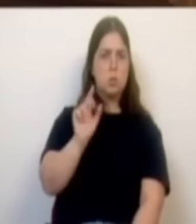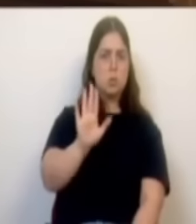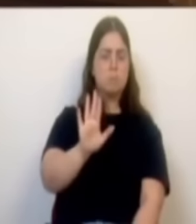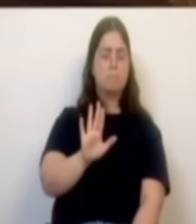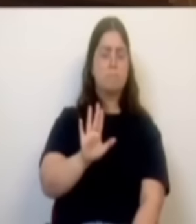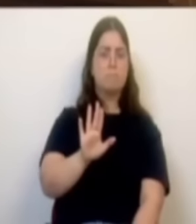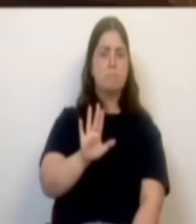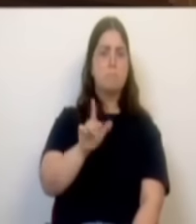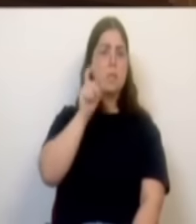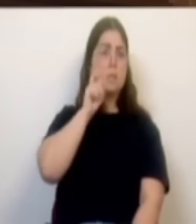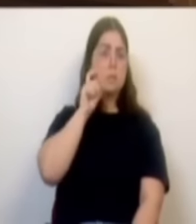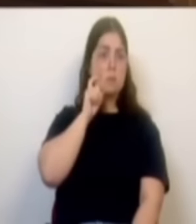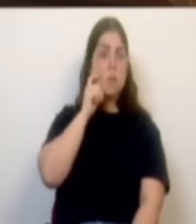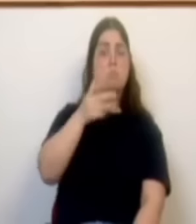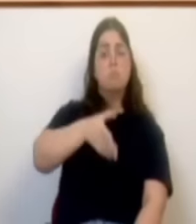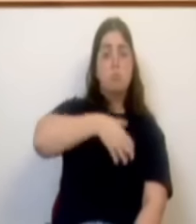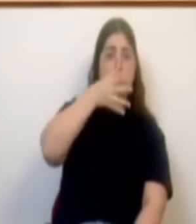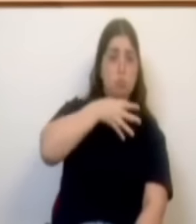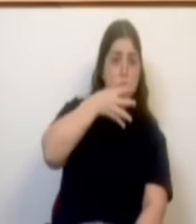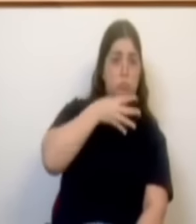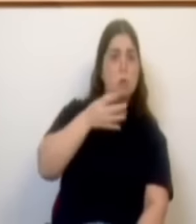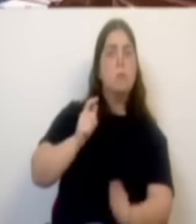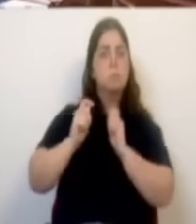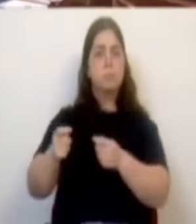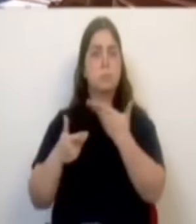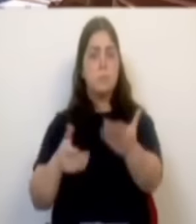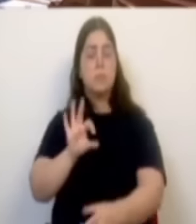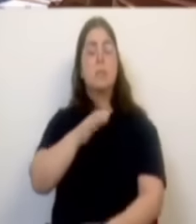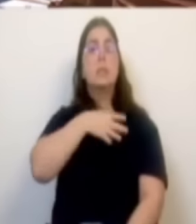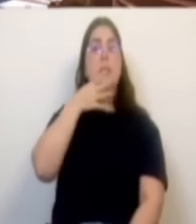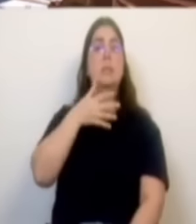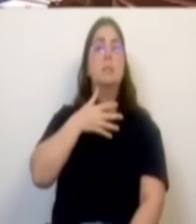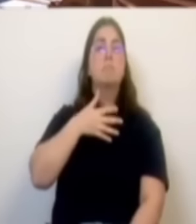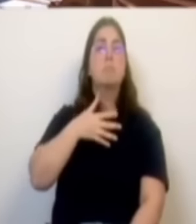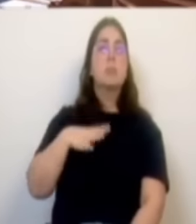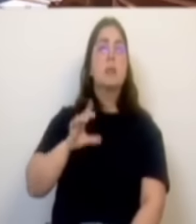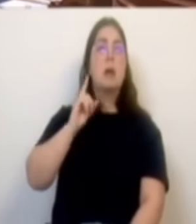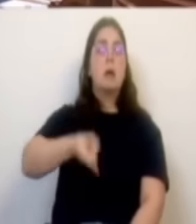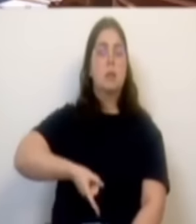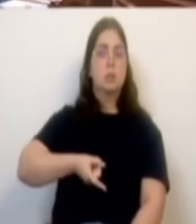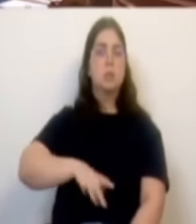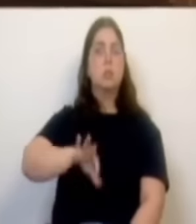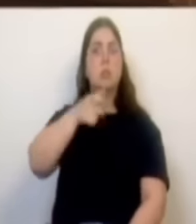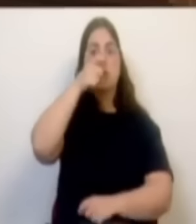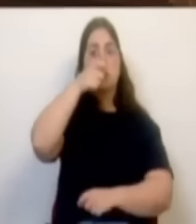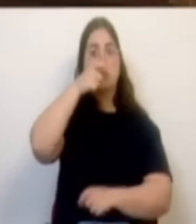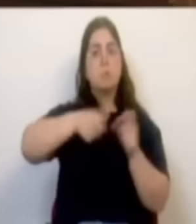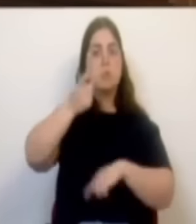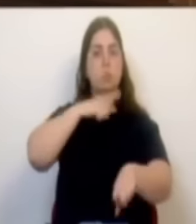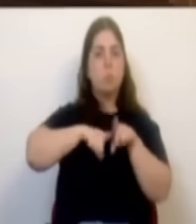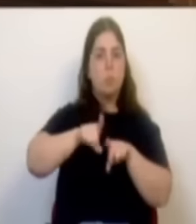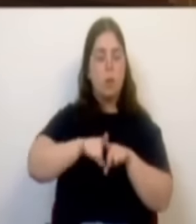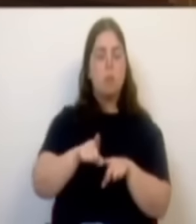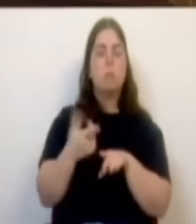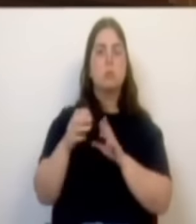Defende-se a honra, dá-se explicações e continua a saudade. Faixa-vão, Deputado. Aos Srs. Deputados do Chega e a toda a Câmara, que não há nenhum